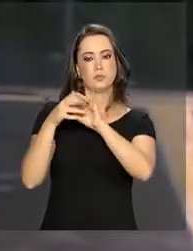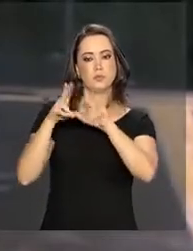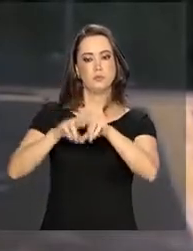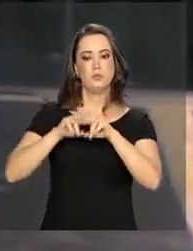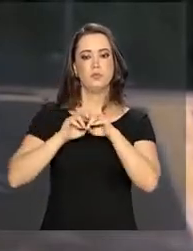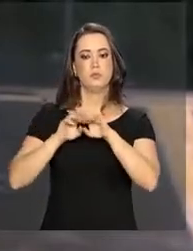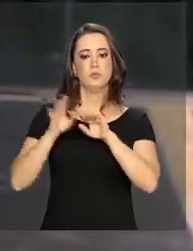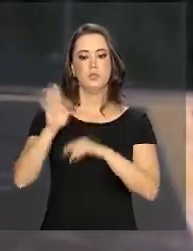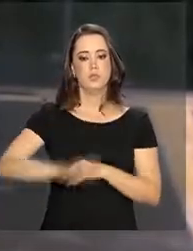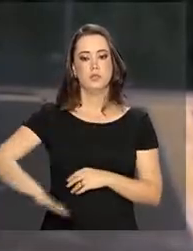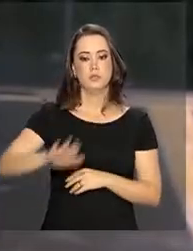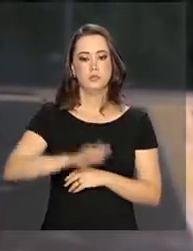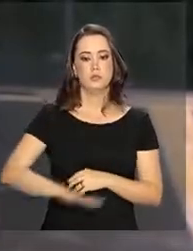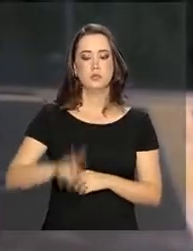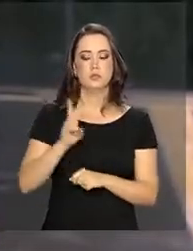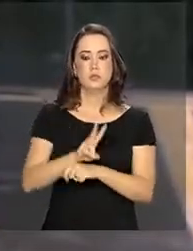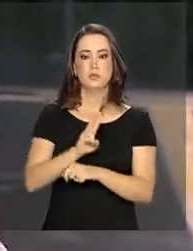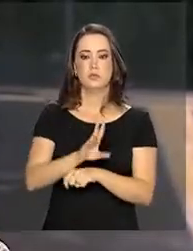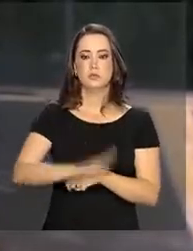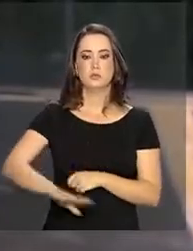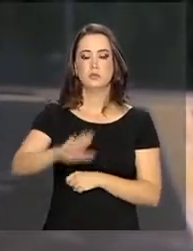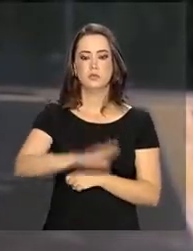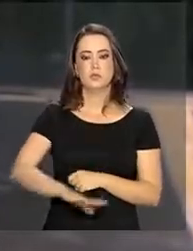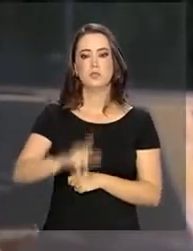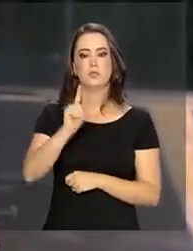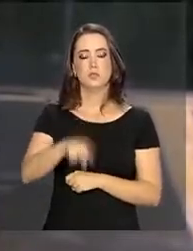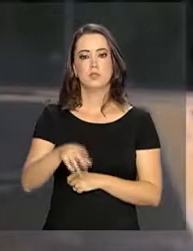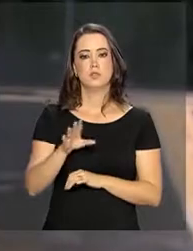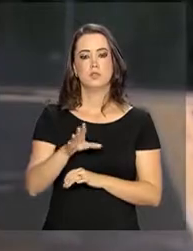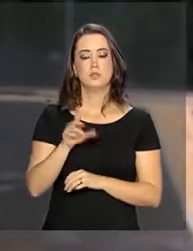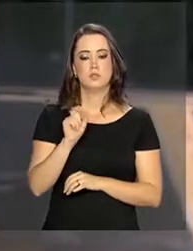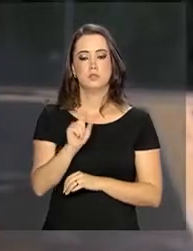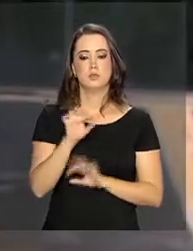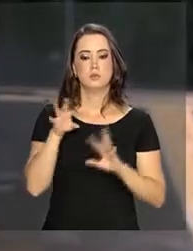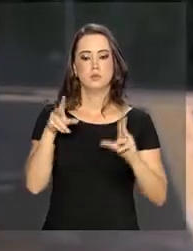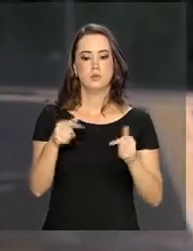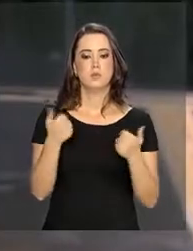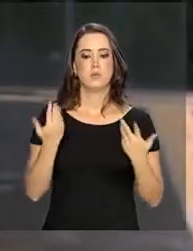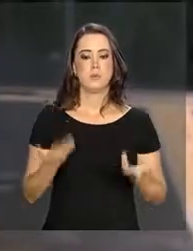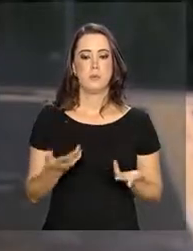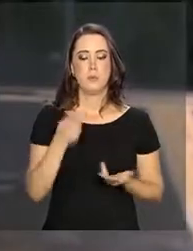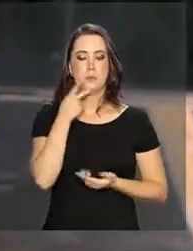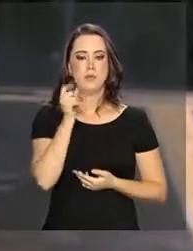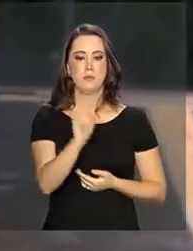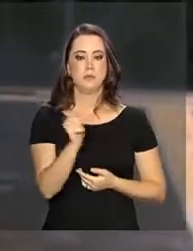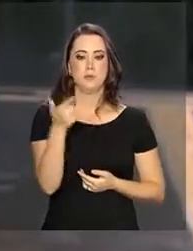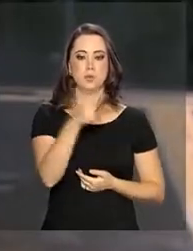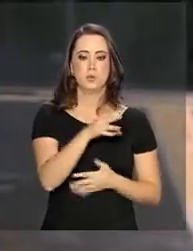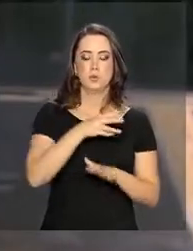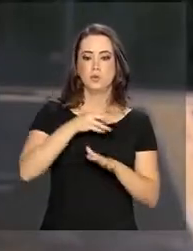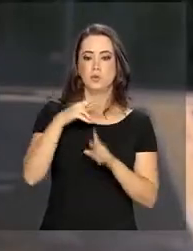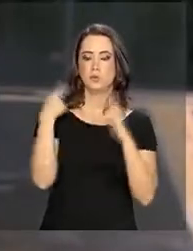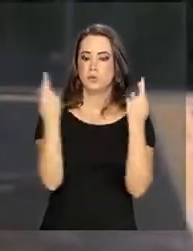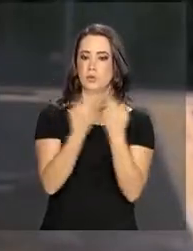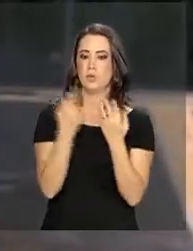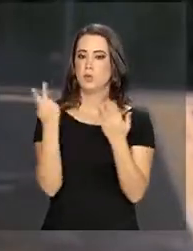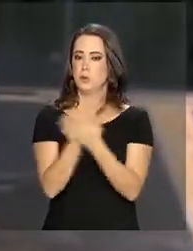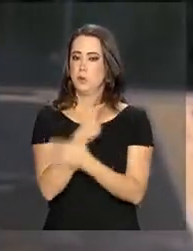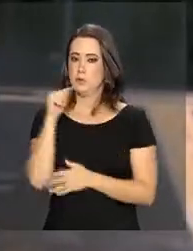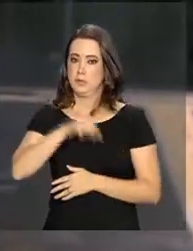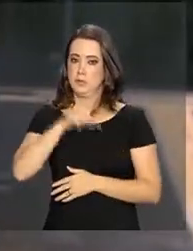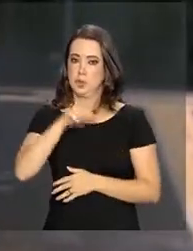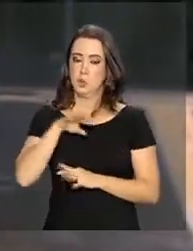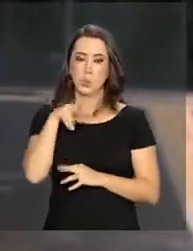favor da infância, da proteção da infância de forma integral. Bom, Roberto, outra reunião que está acontecendo aqui